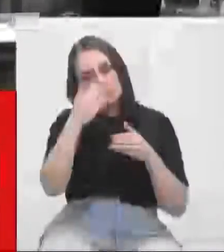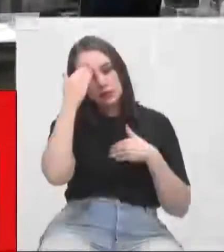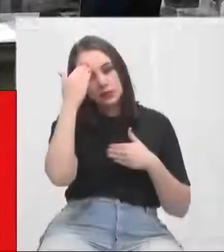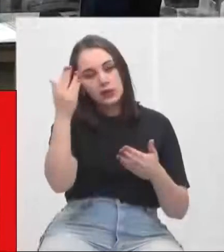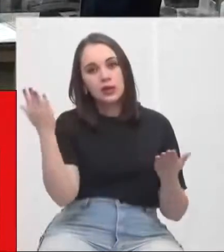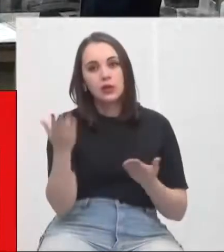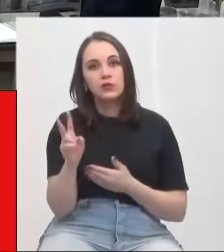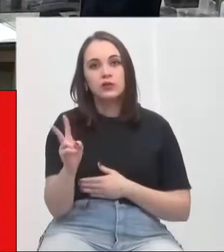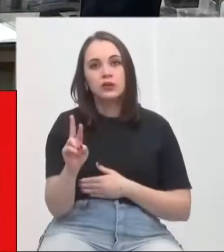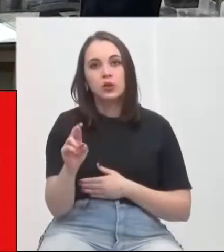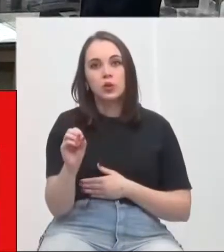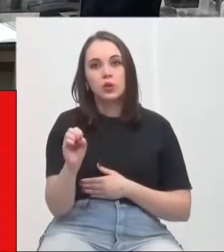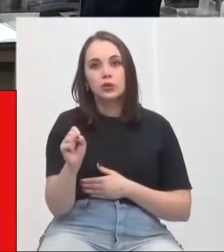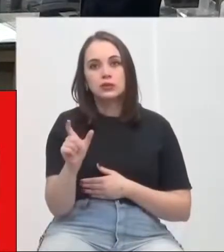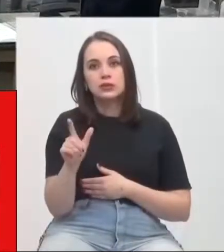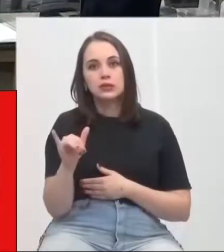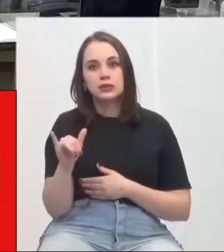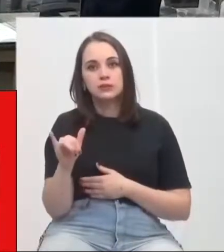Com a palavra, a vereadora Roseli.